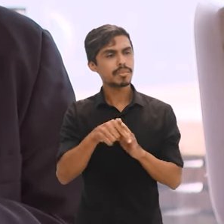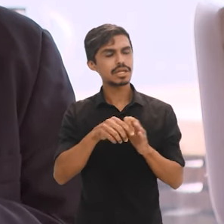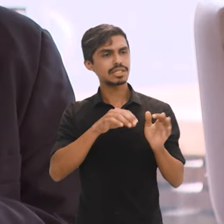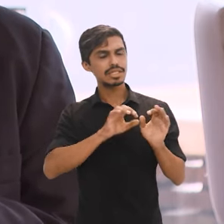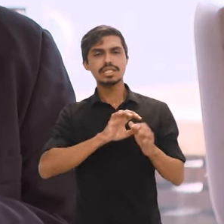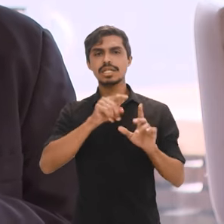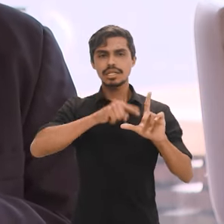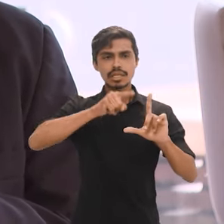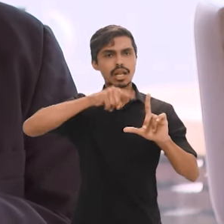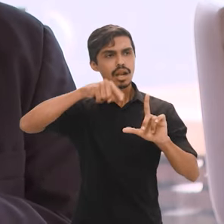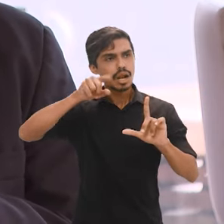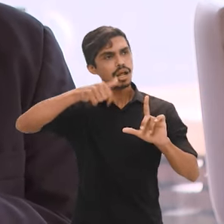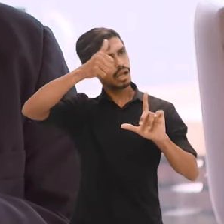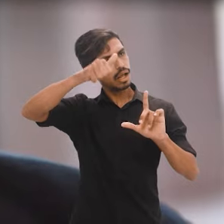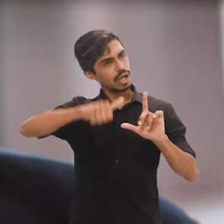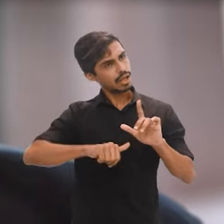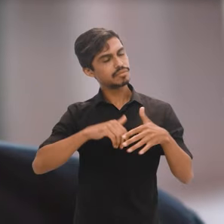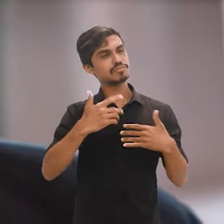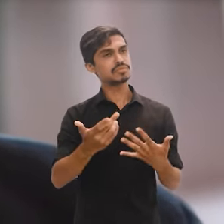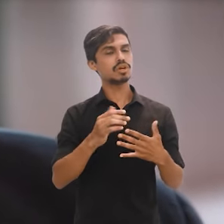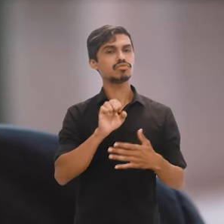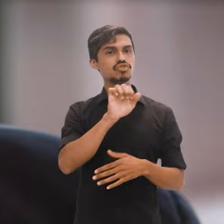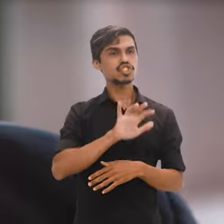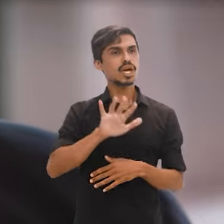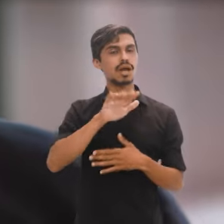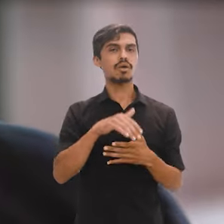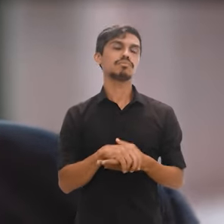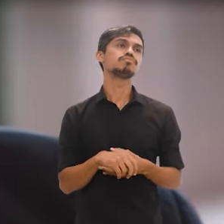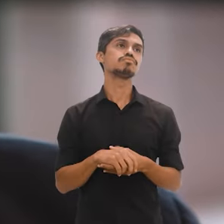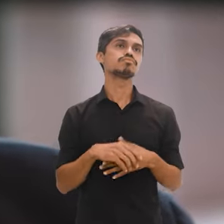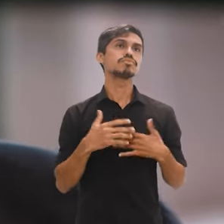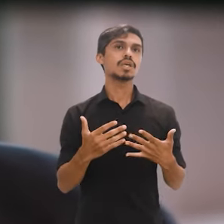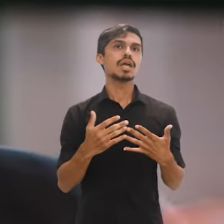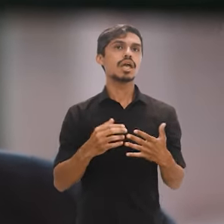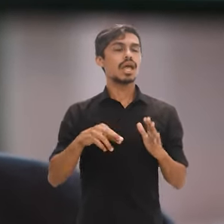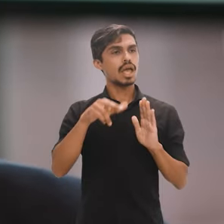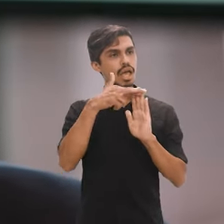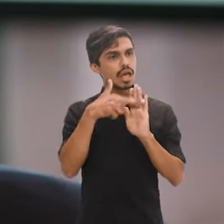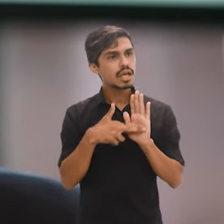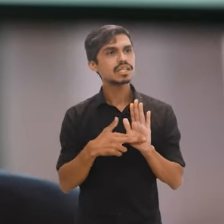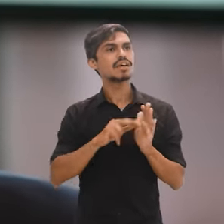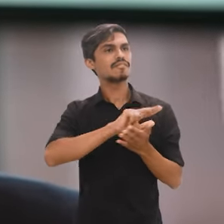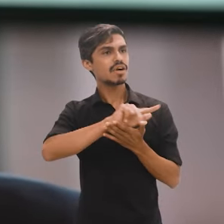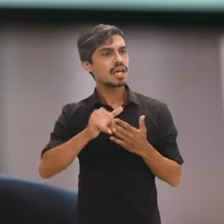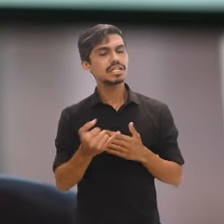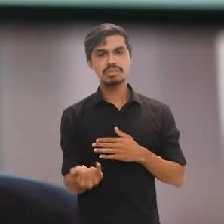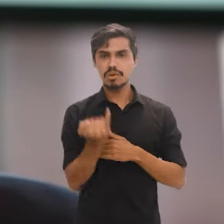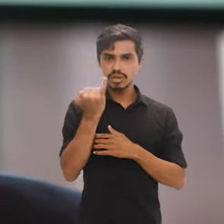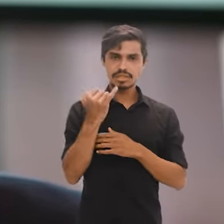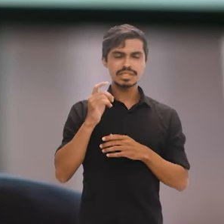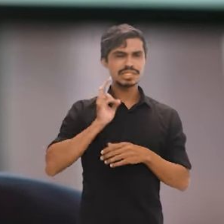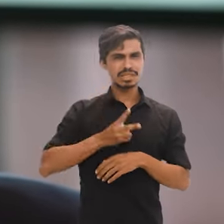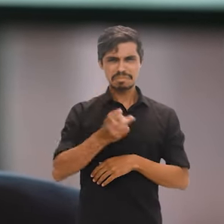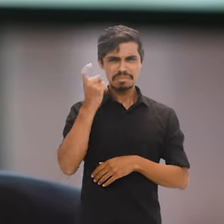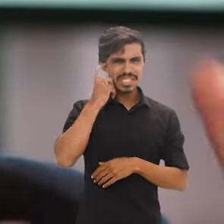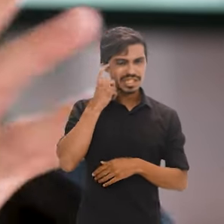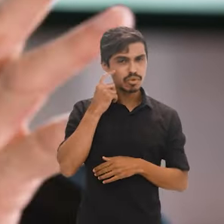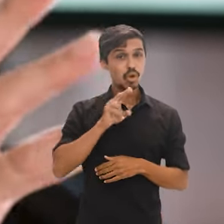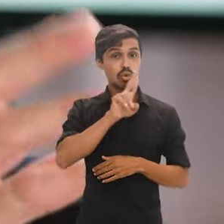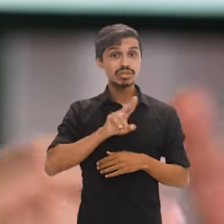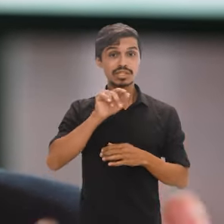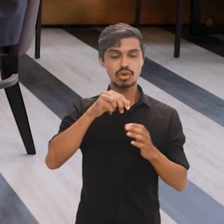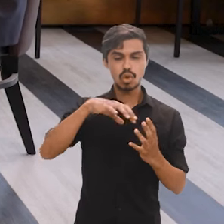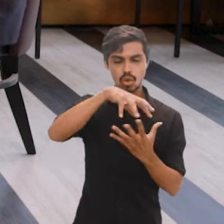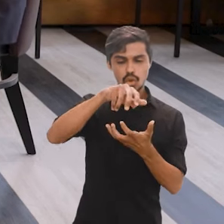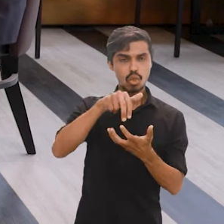estatísticas. e, em geral, essas regras que são fundamentais foram sempre pensadas a partir do